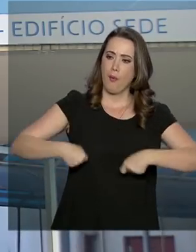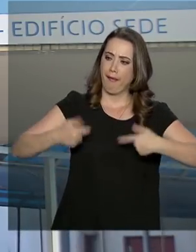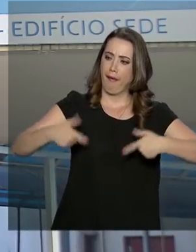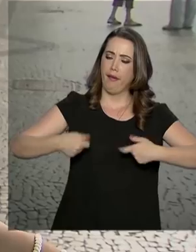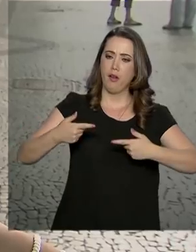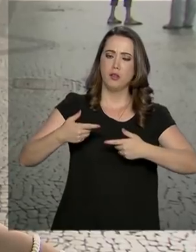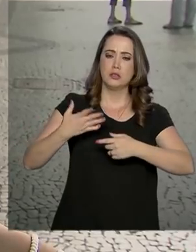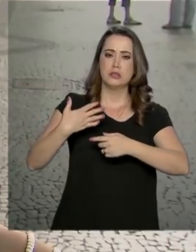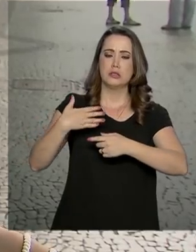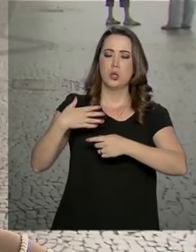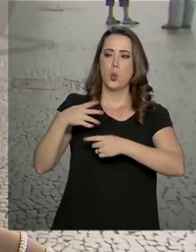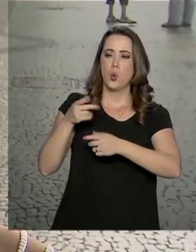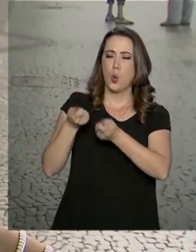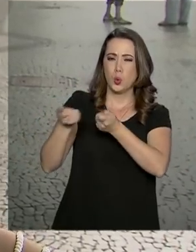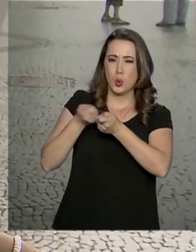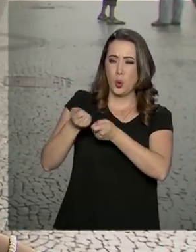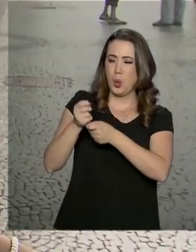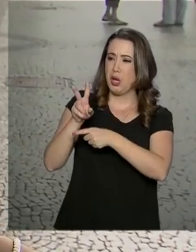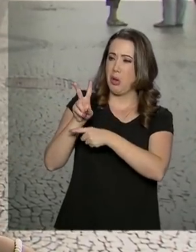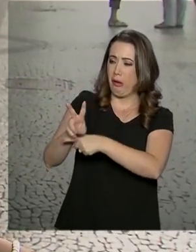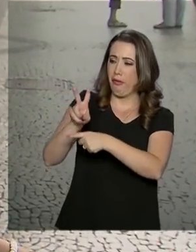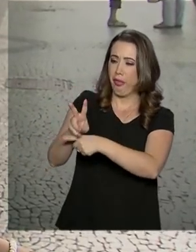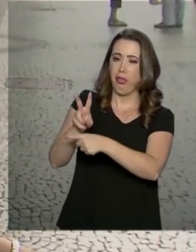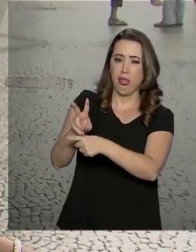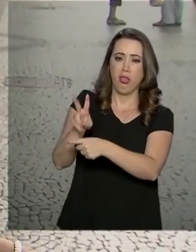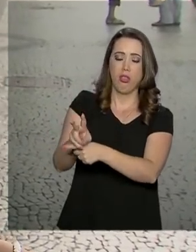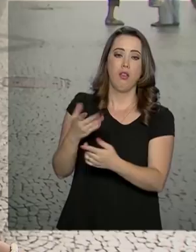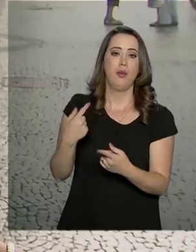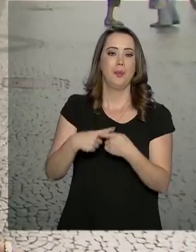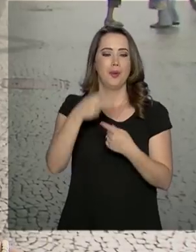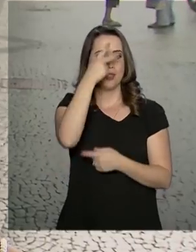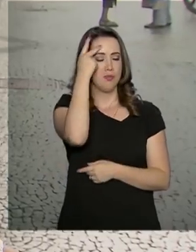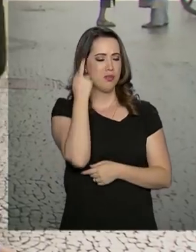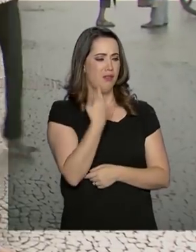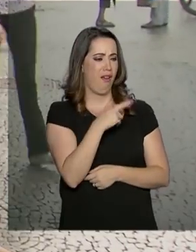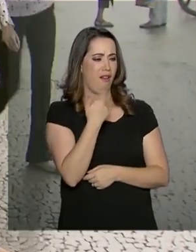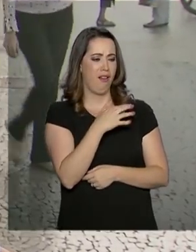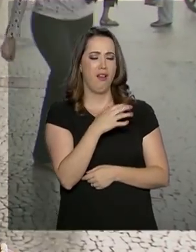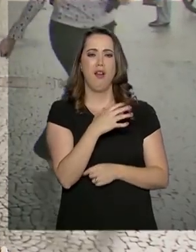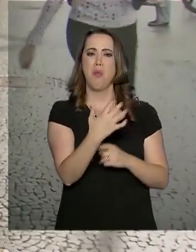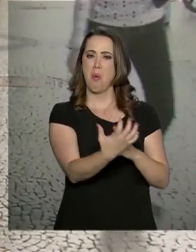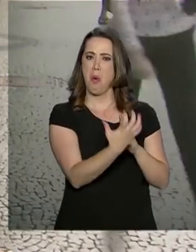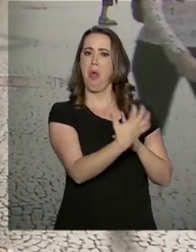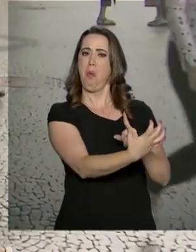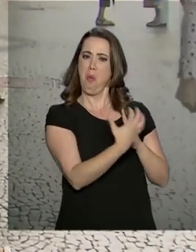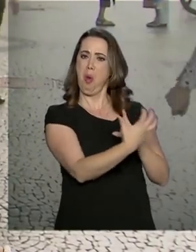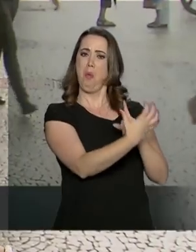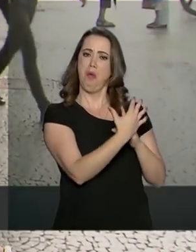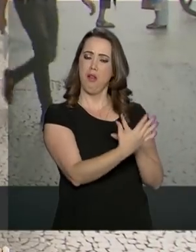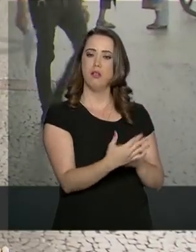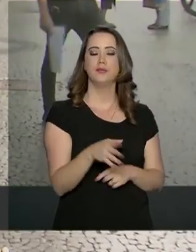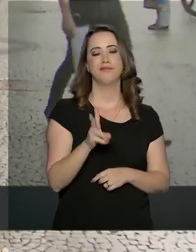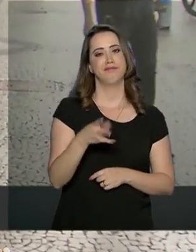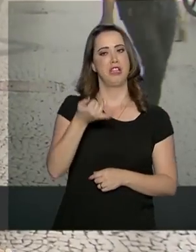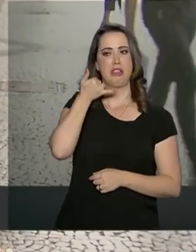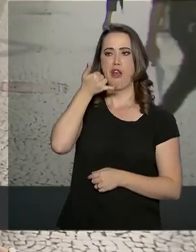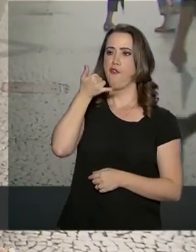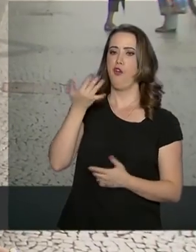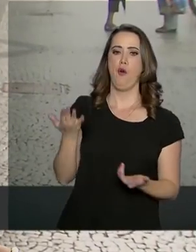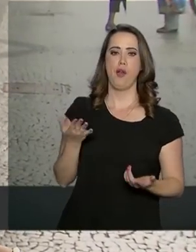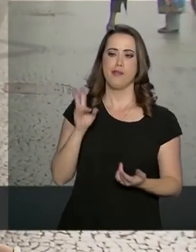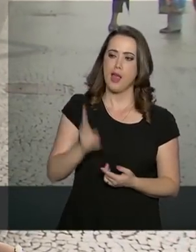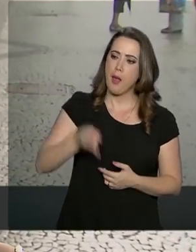mais rígido, já que vários aposentados reclamam do assédio das financeiras. O telefone é fácil para eles,